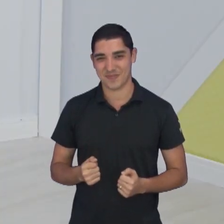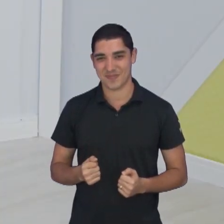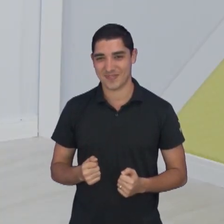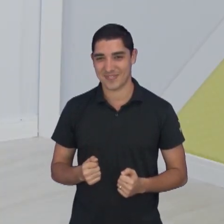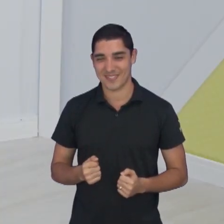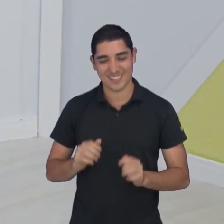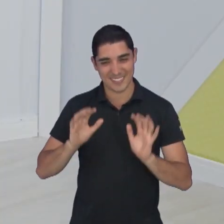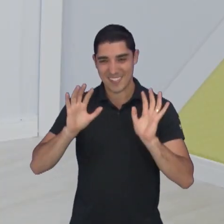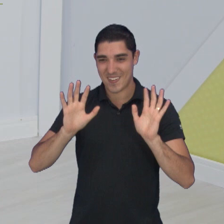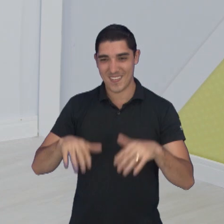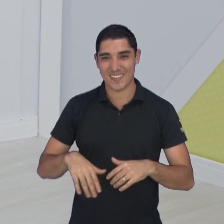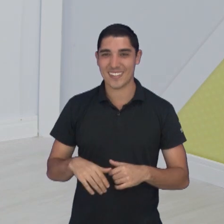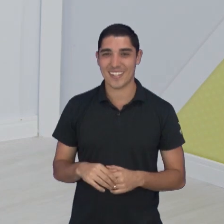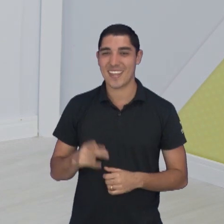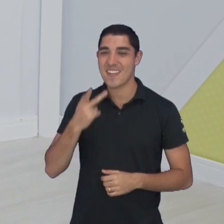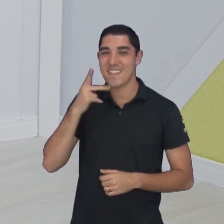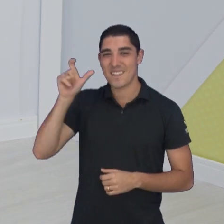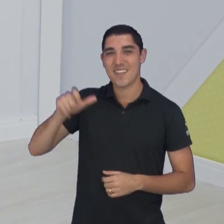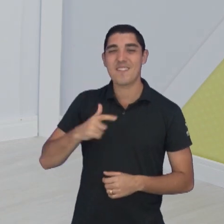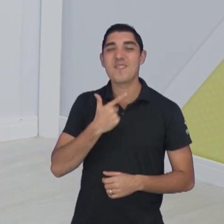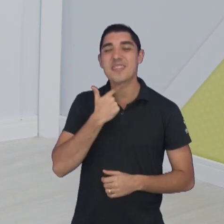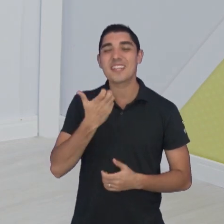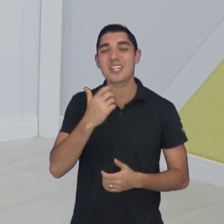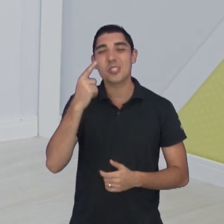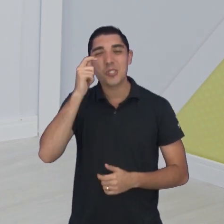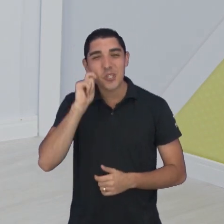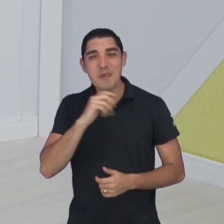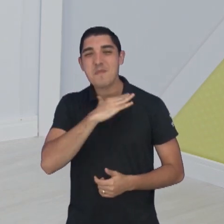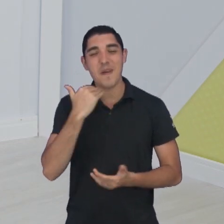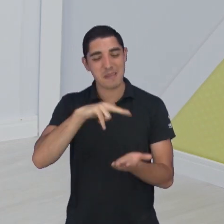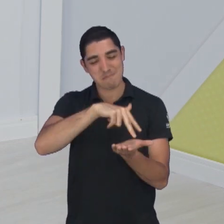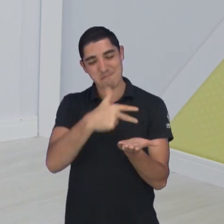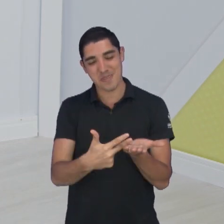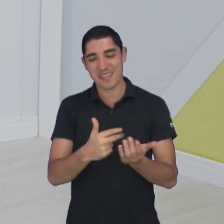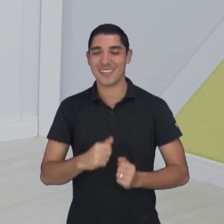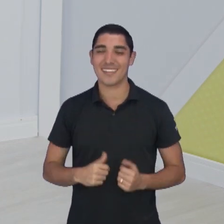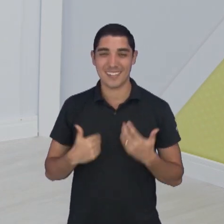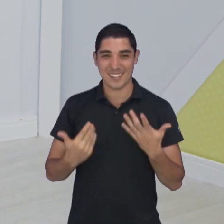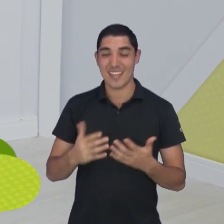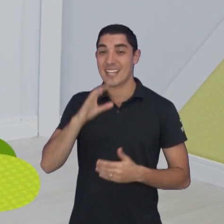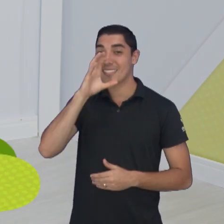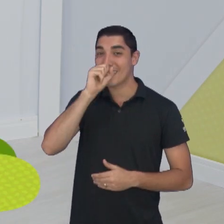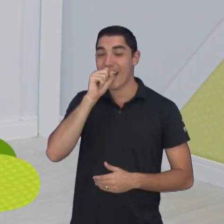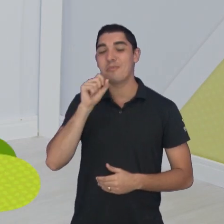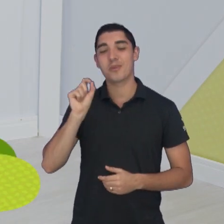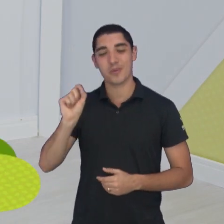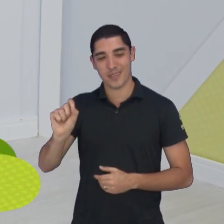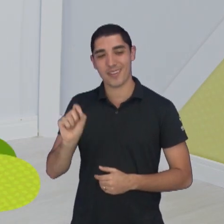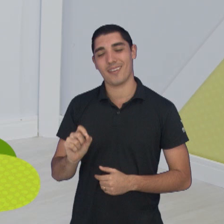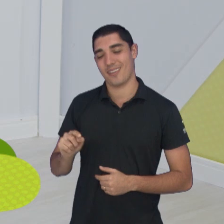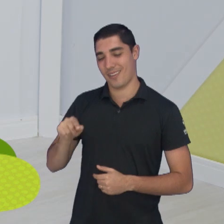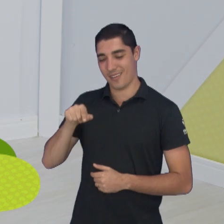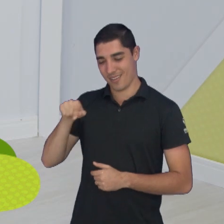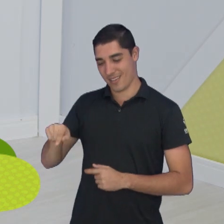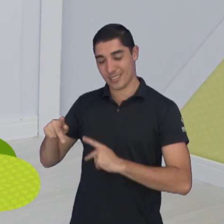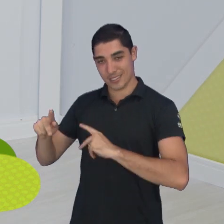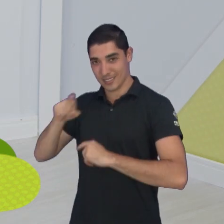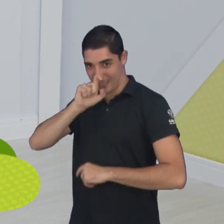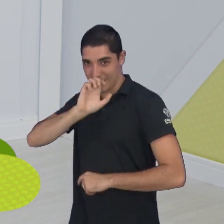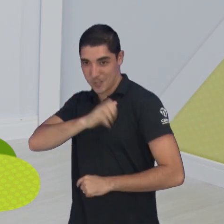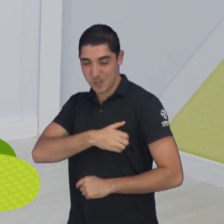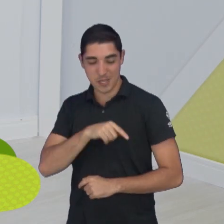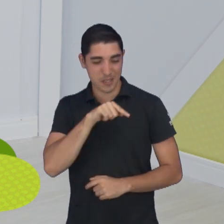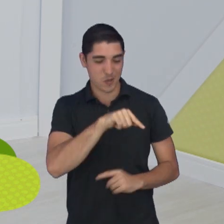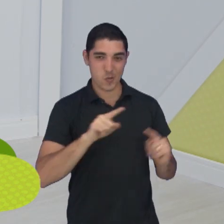Então tá bom. Então tá. Sábado que vem, São José e Portuguesa Santista, estádio Martins Pereira, 3 da tarde. O